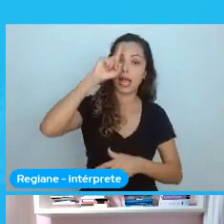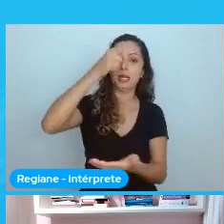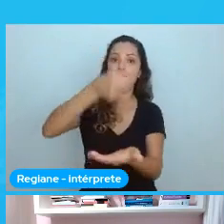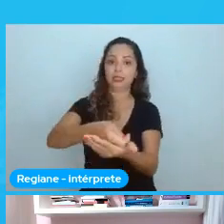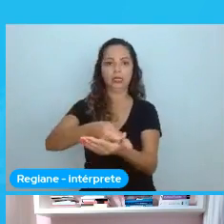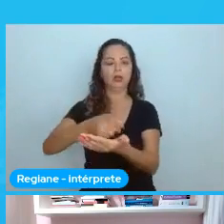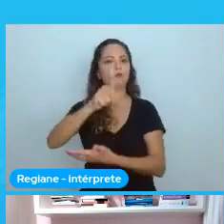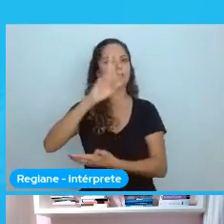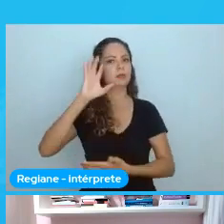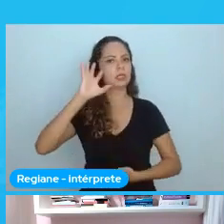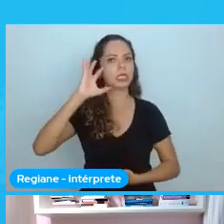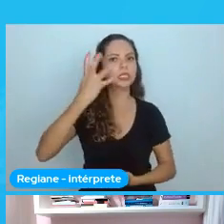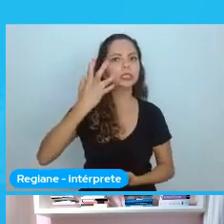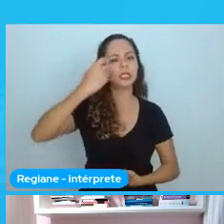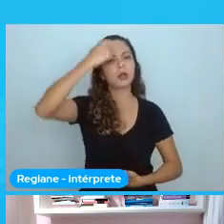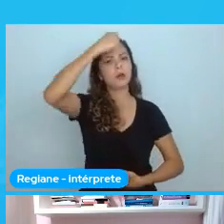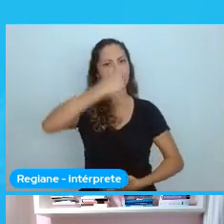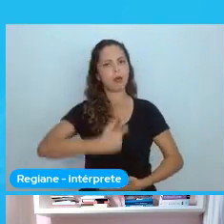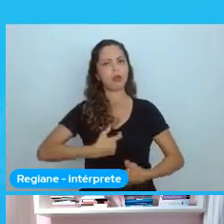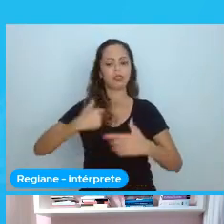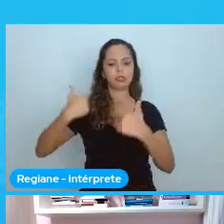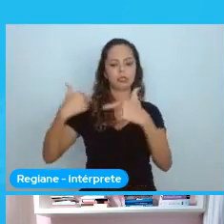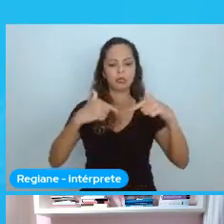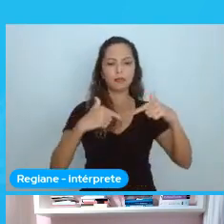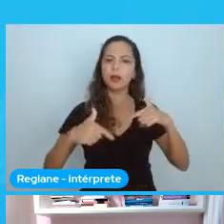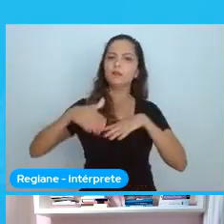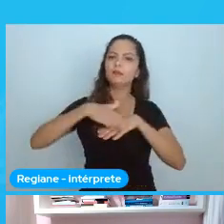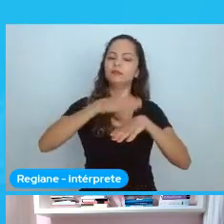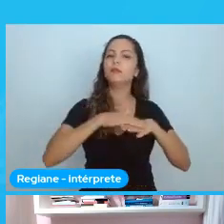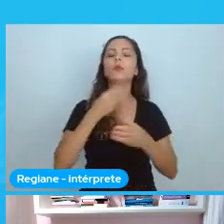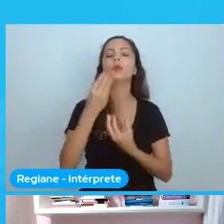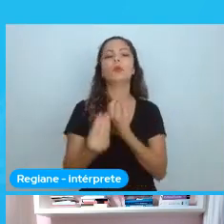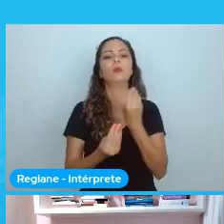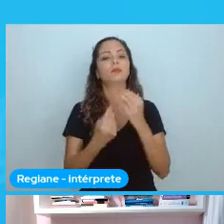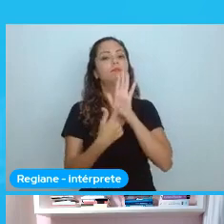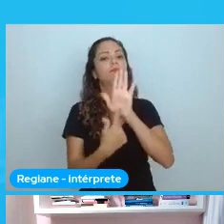atitudes estão comunicando. Acho que é isso.